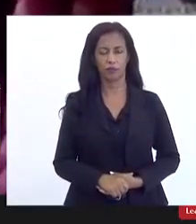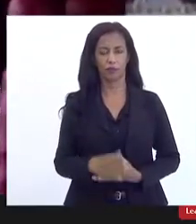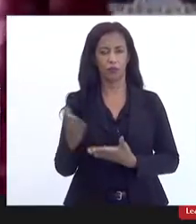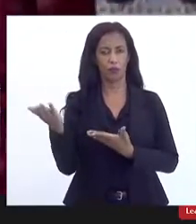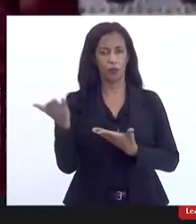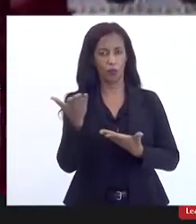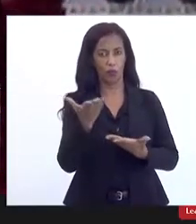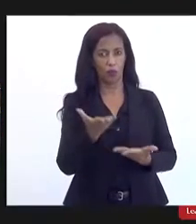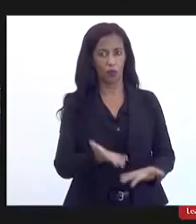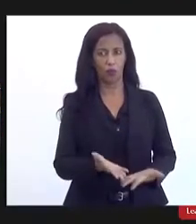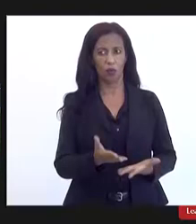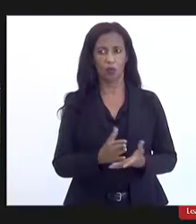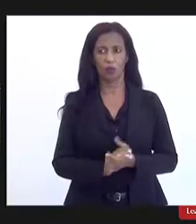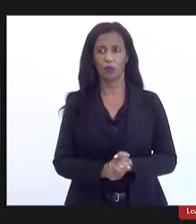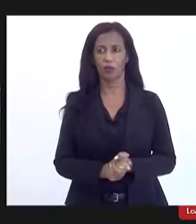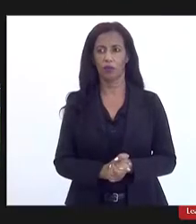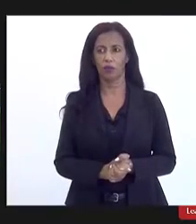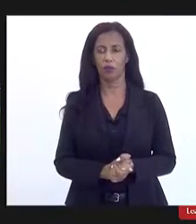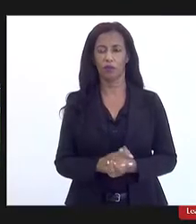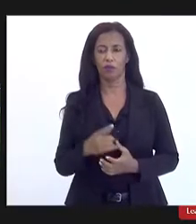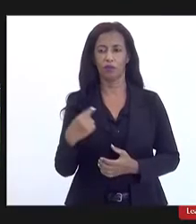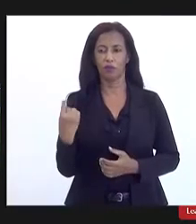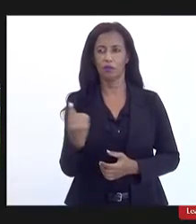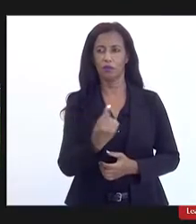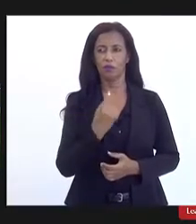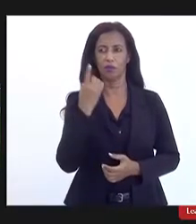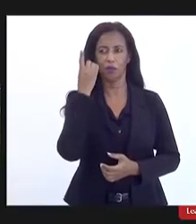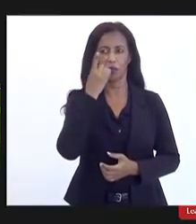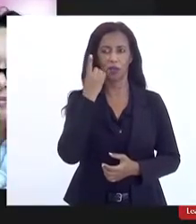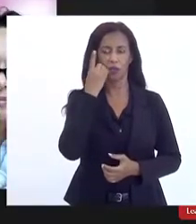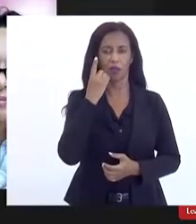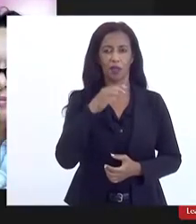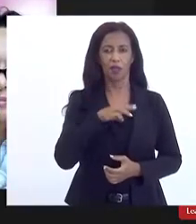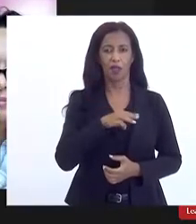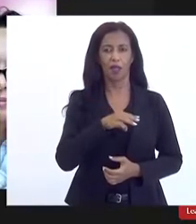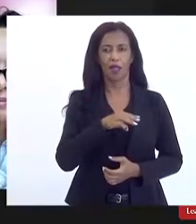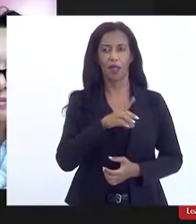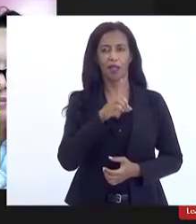imediatamente a nossa deputada Dani Monteiro